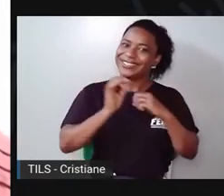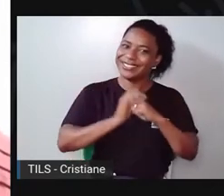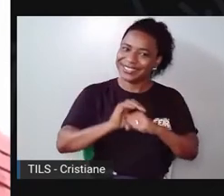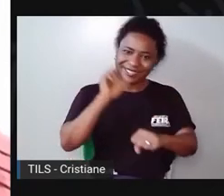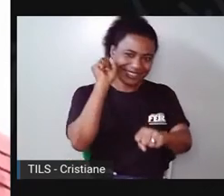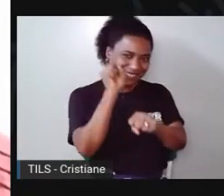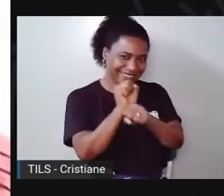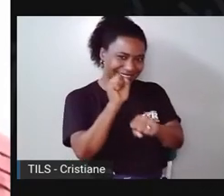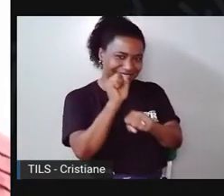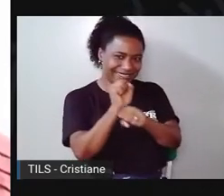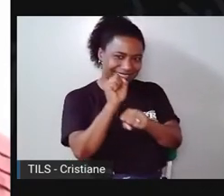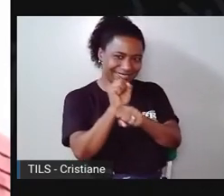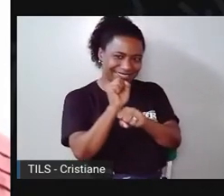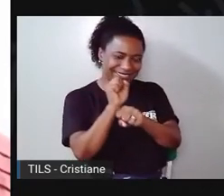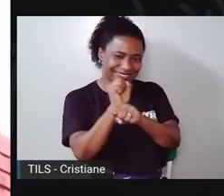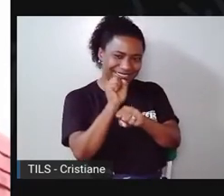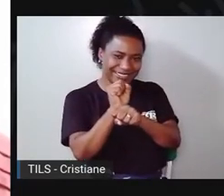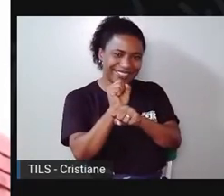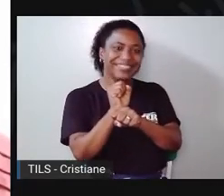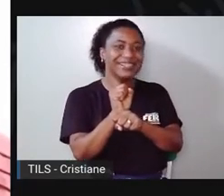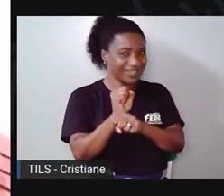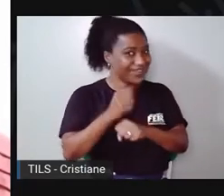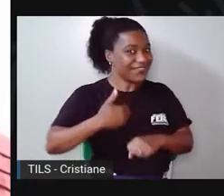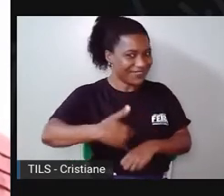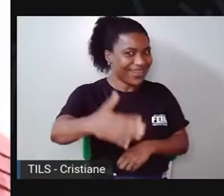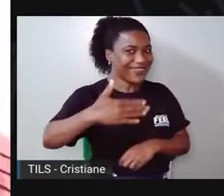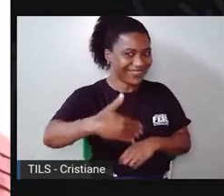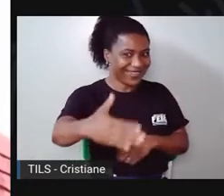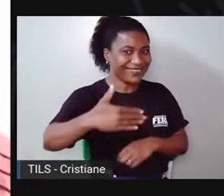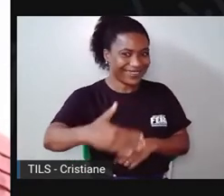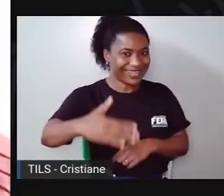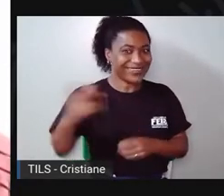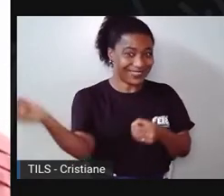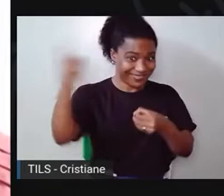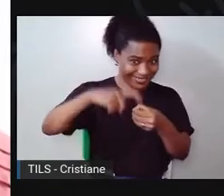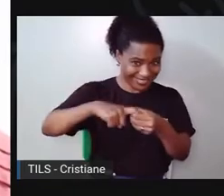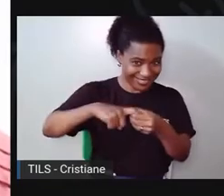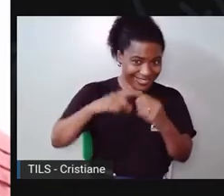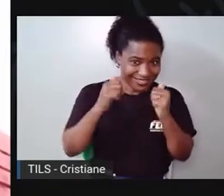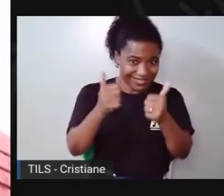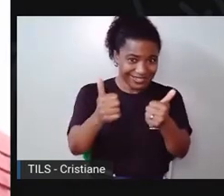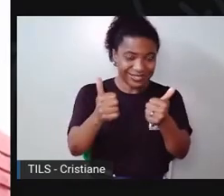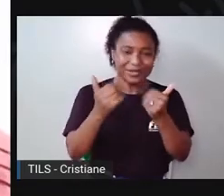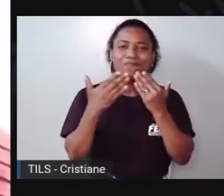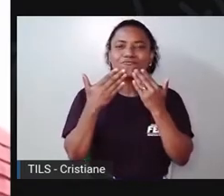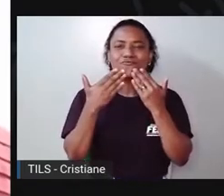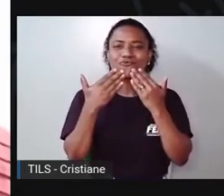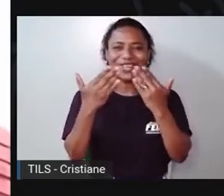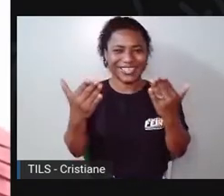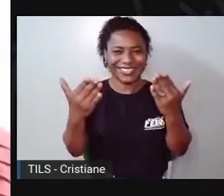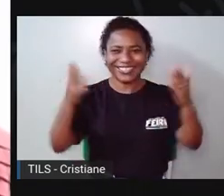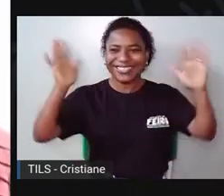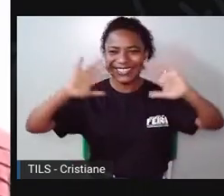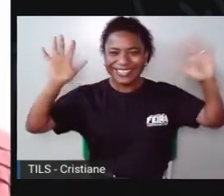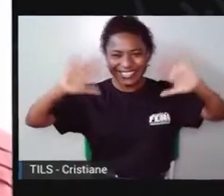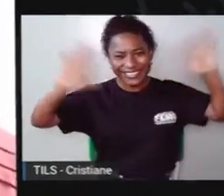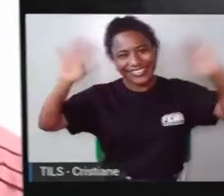a gente preparou mais novidades pra vocês, hein? Até a próxima! Tchau!